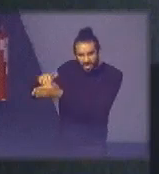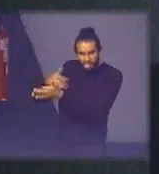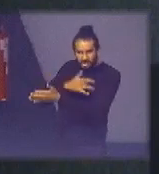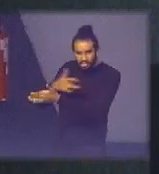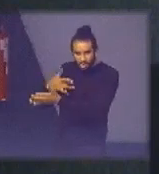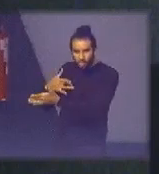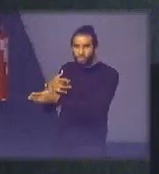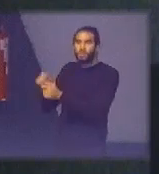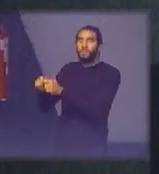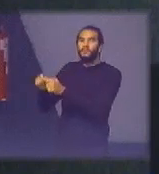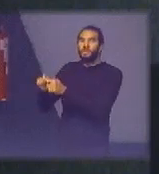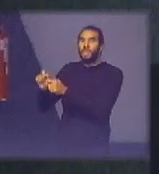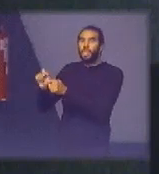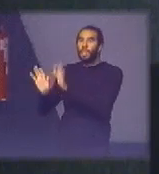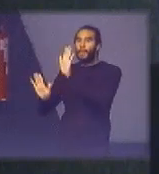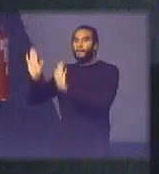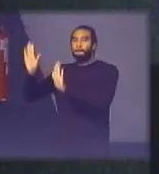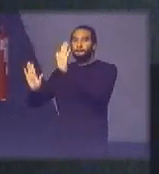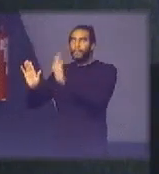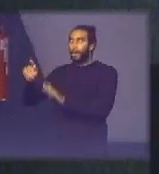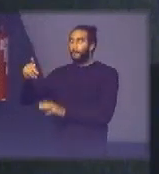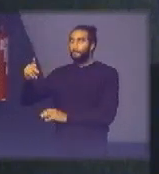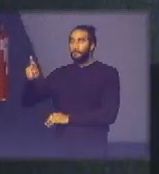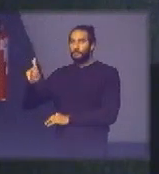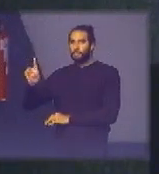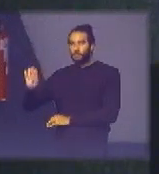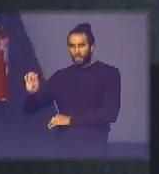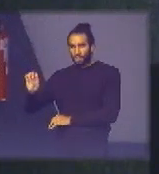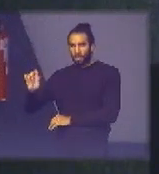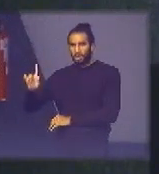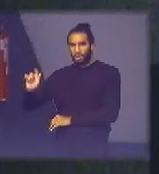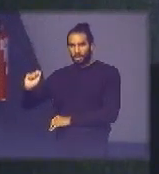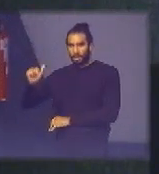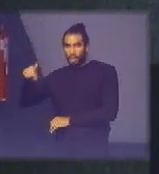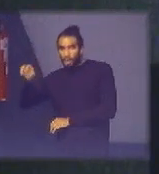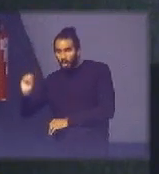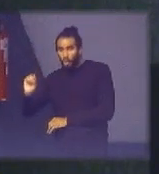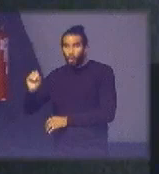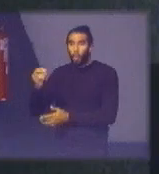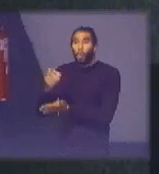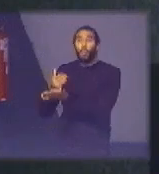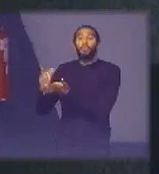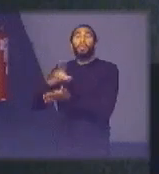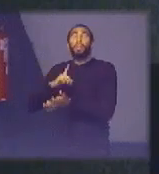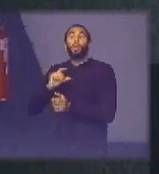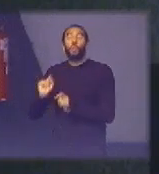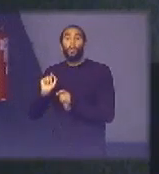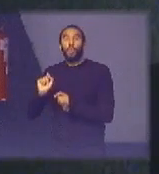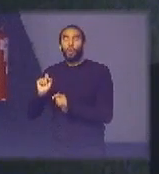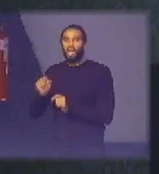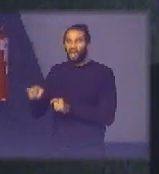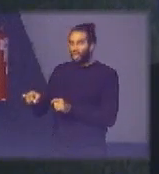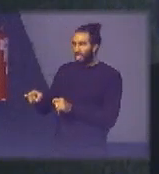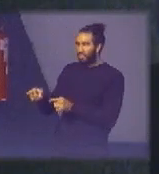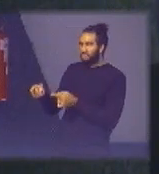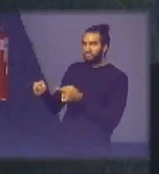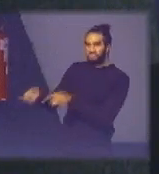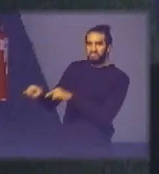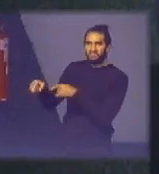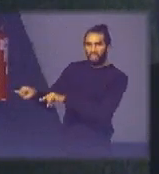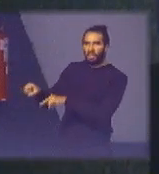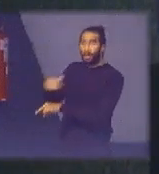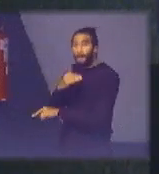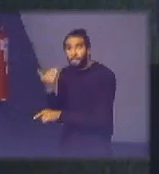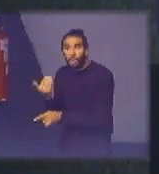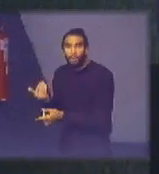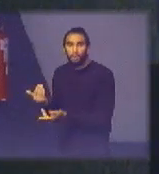implantou moleque novo filho pequeno começou a receber ameaça de morte whatsapp meio assim anônimo por quê? porque